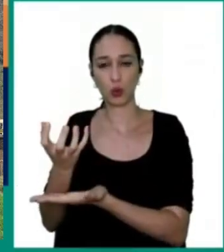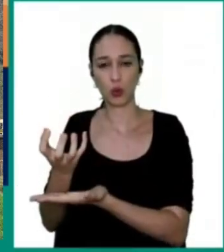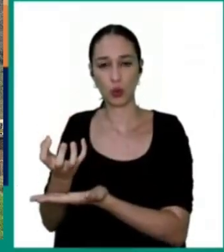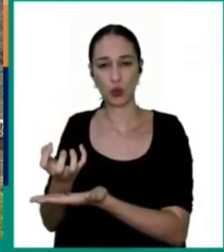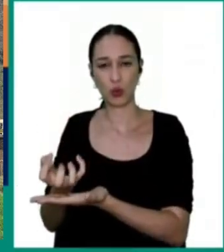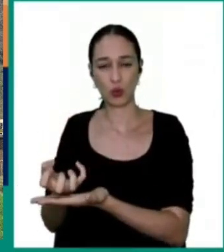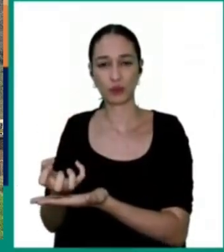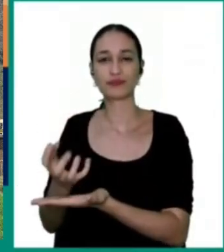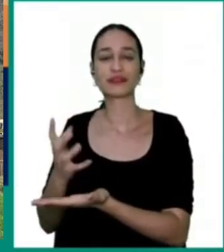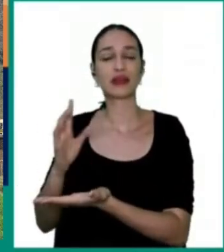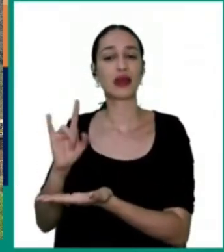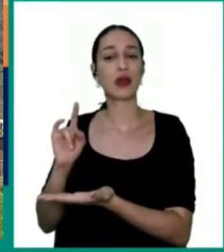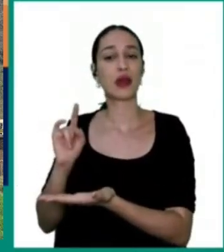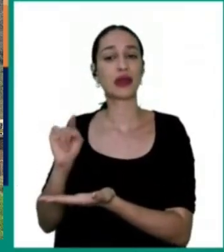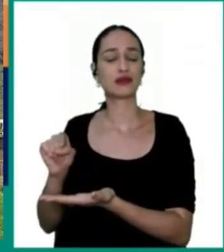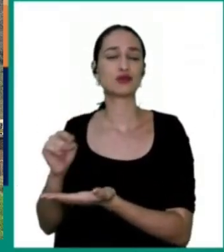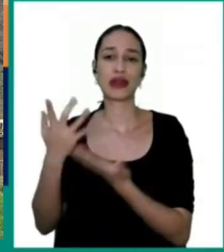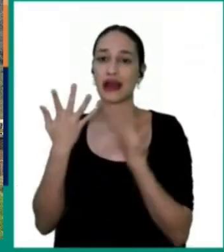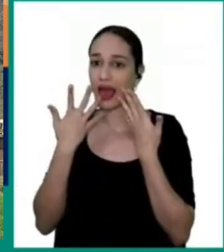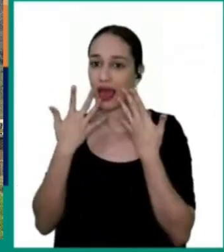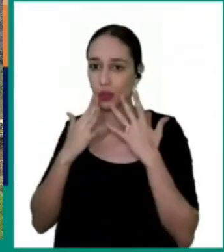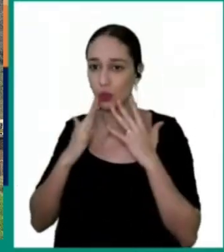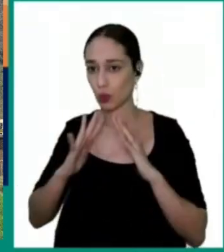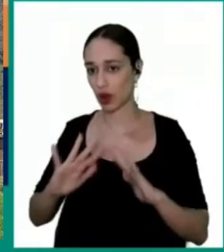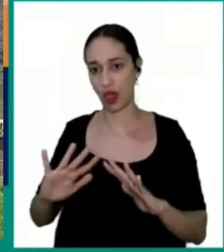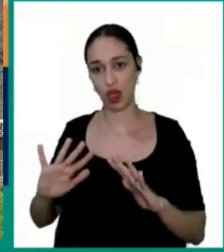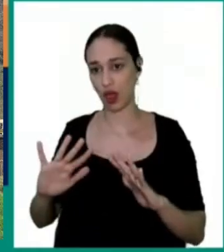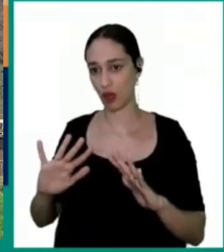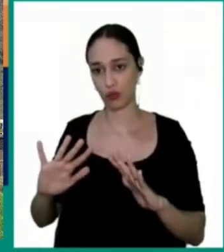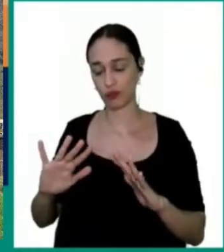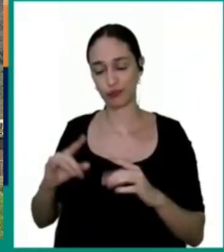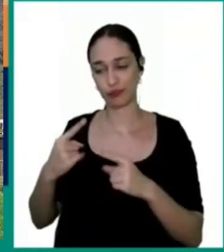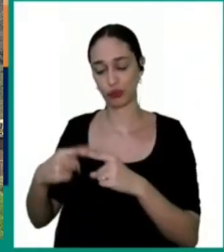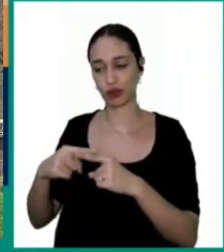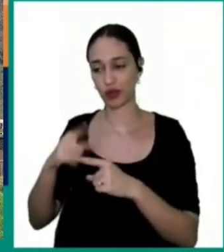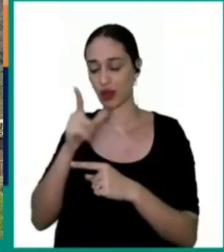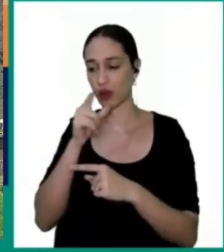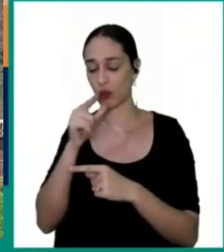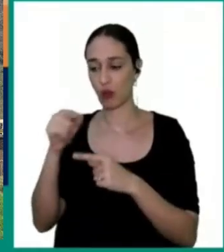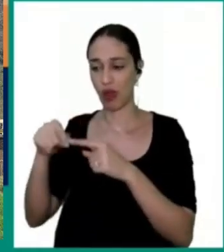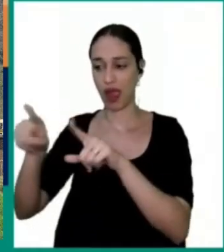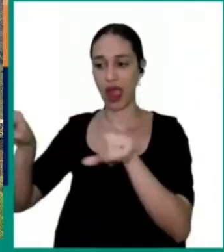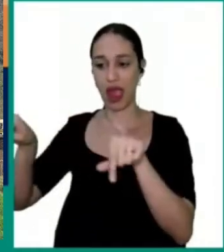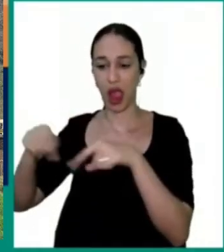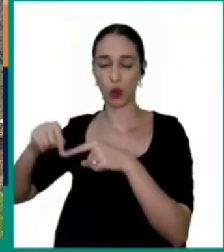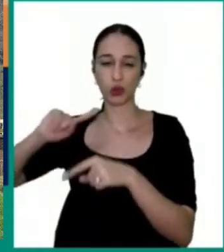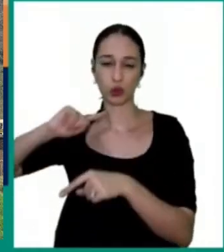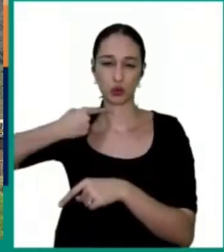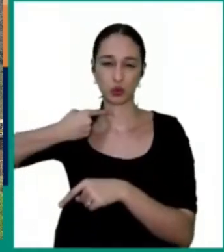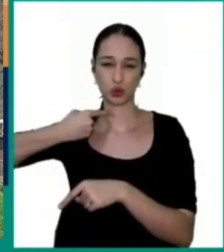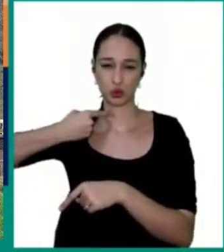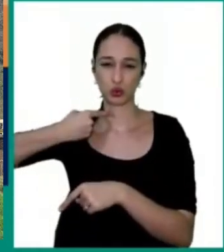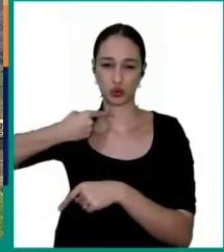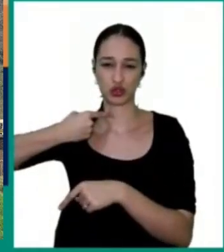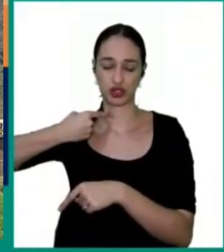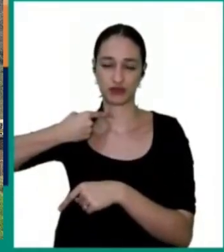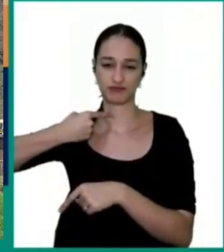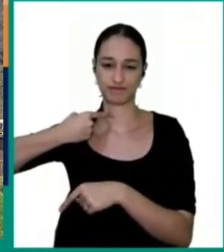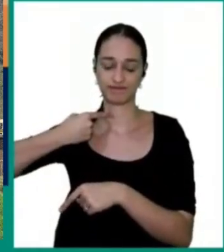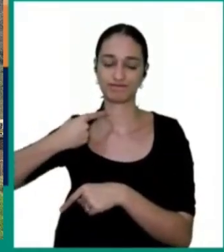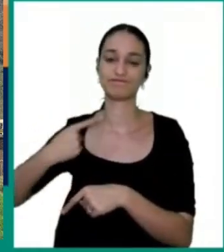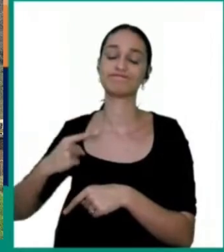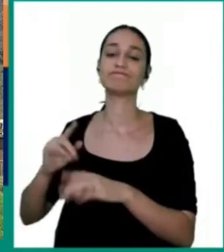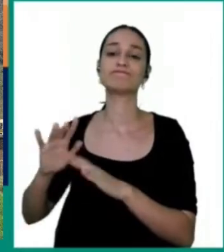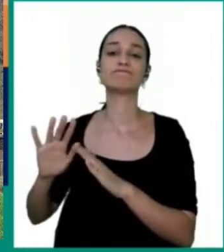Esse processo, ele era natural, ocasionado pelo próprio rio, pelo próprio córrego, água suja, que passa ali nas suas mediações. À